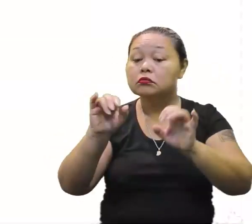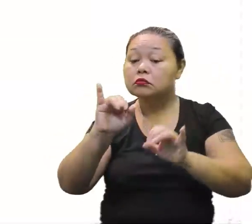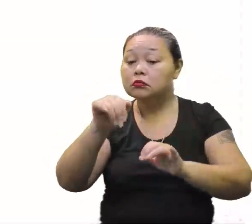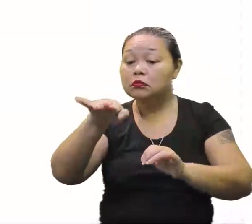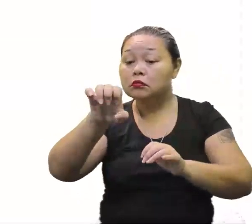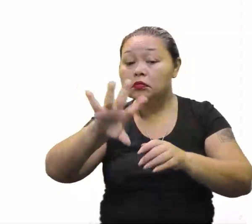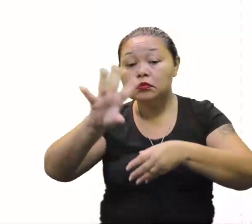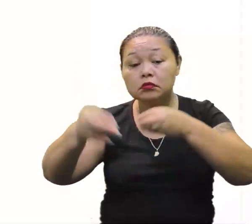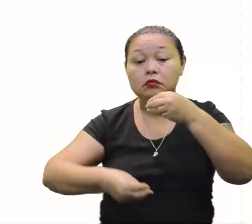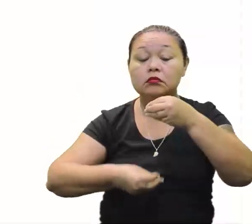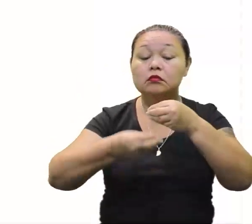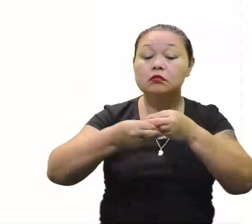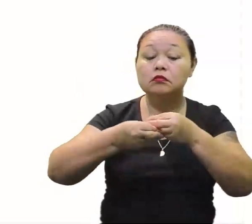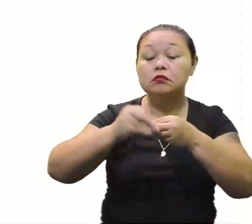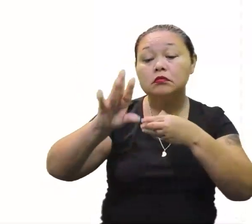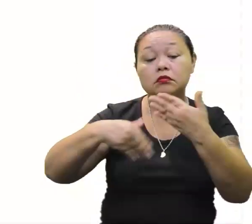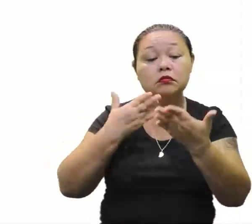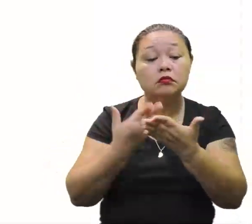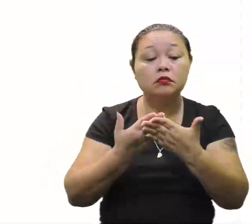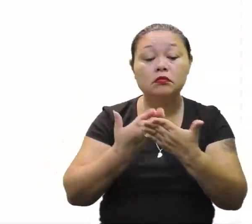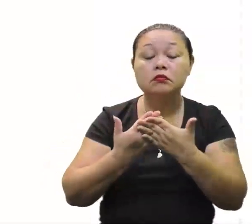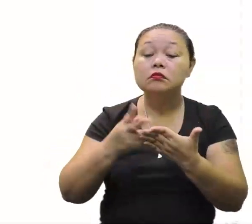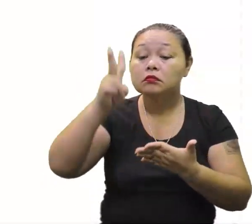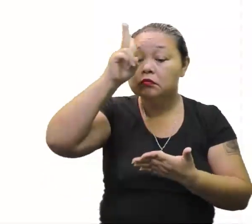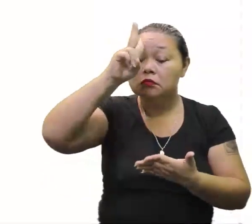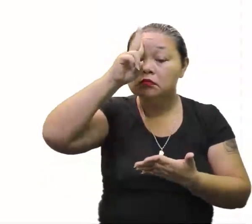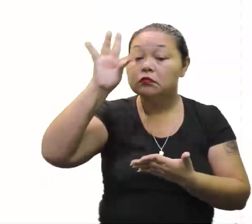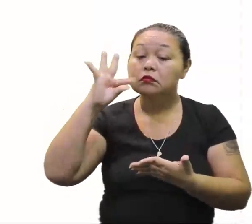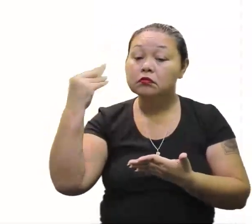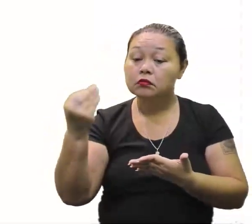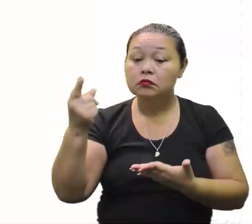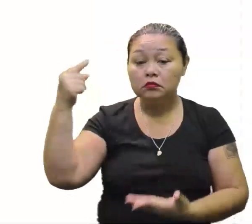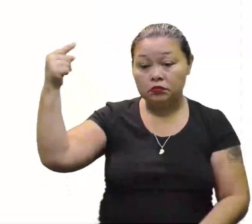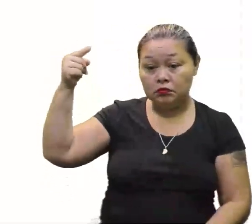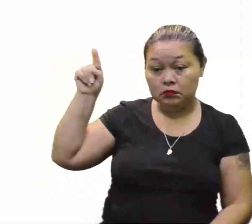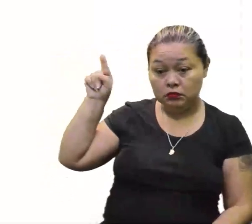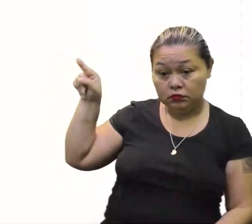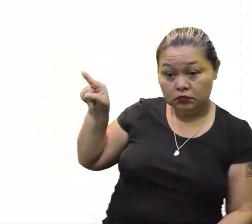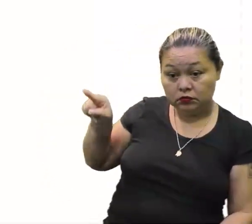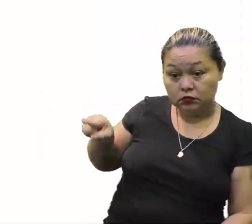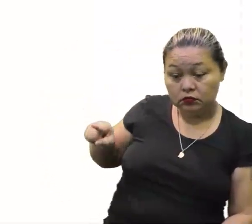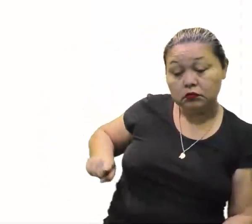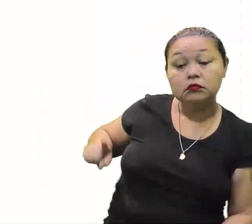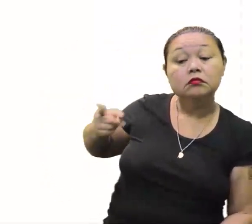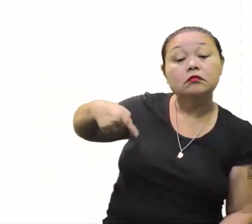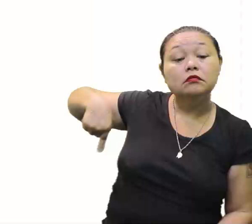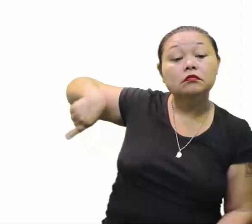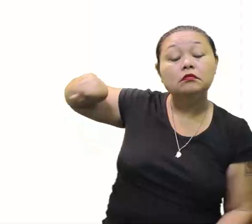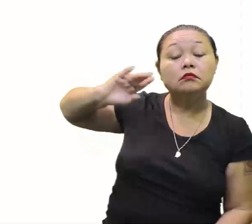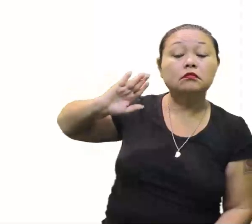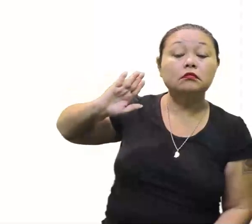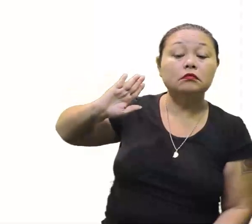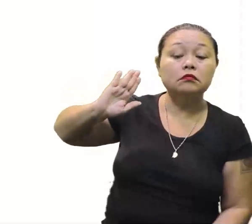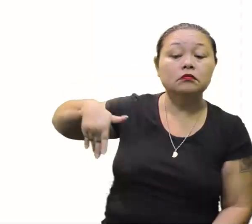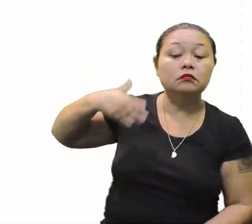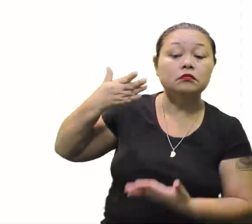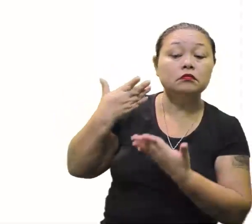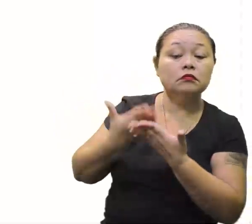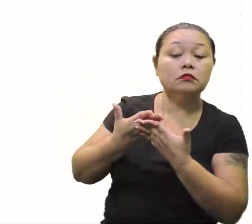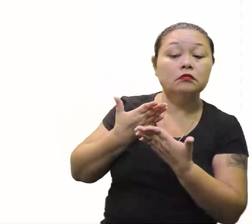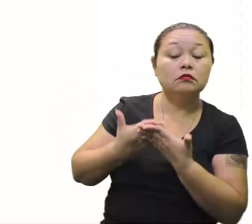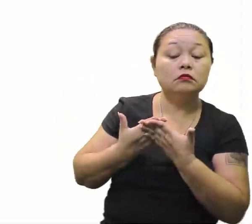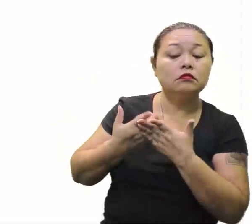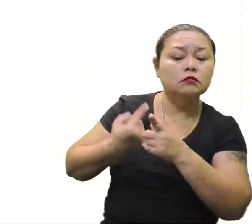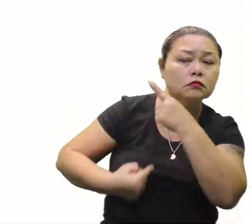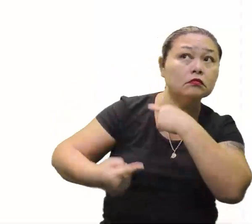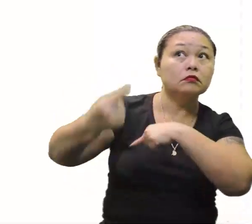complemento para o estudo. Lembrando que todos esses tópicos aqui, vocês já estudaram